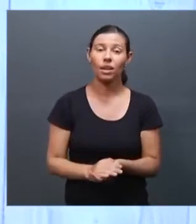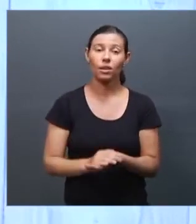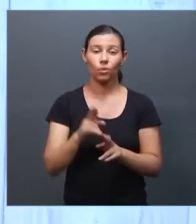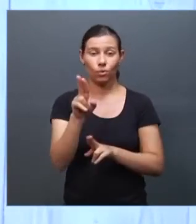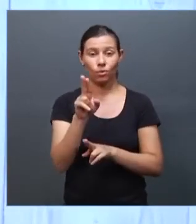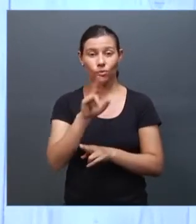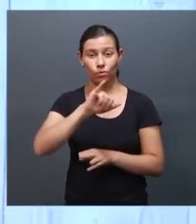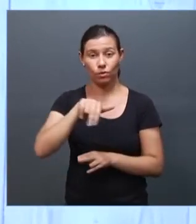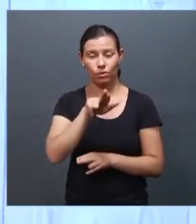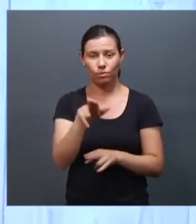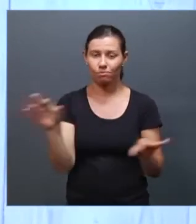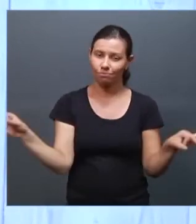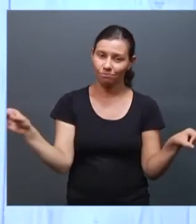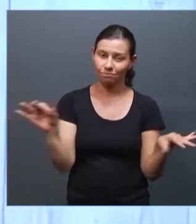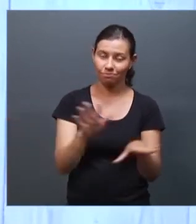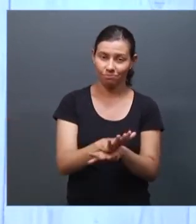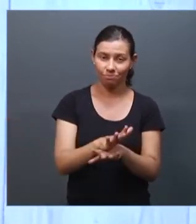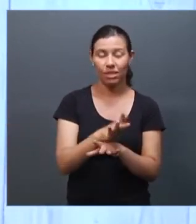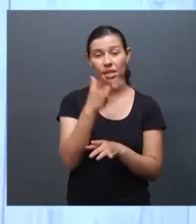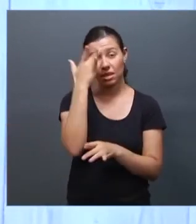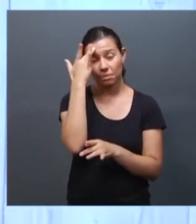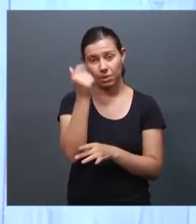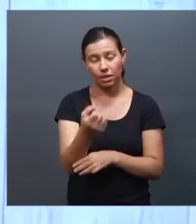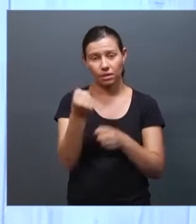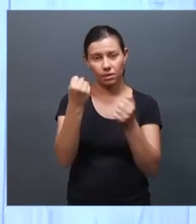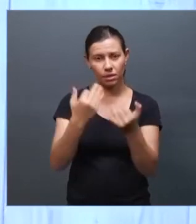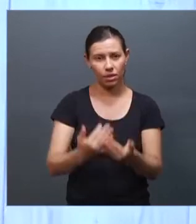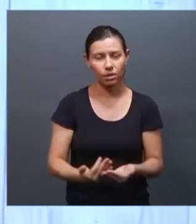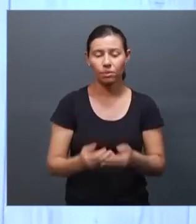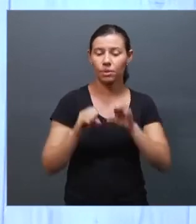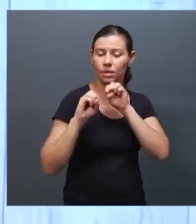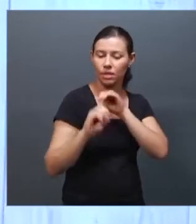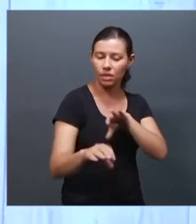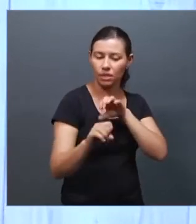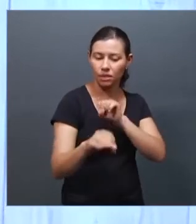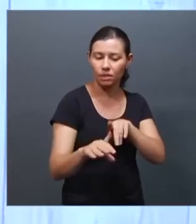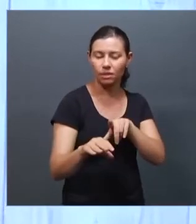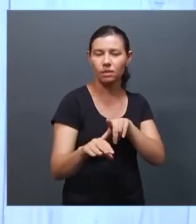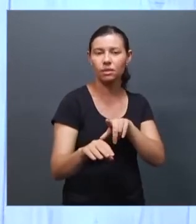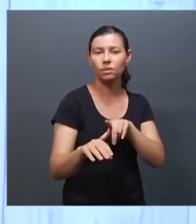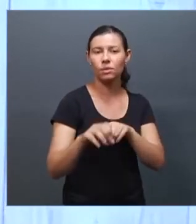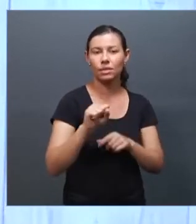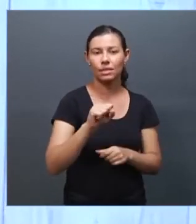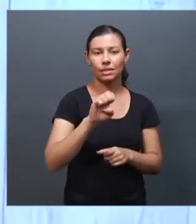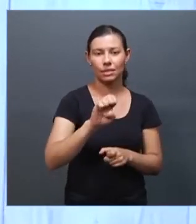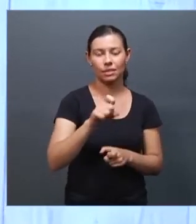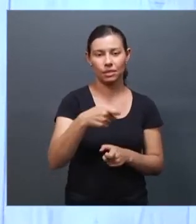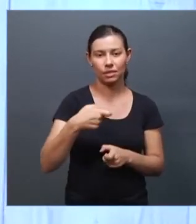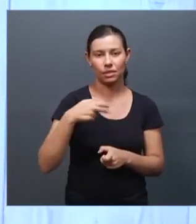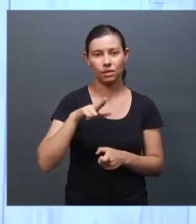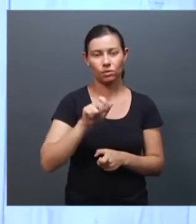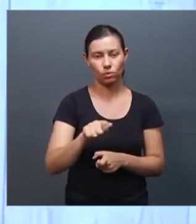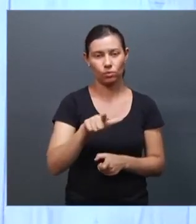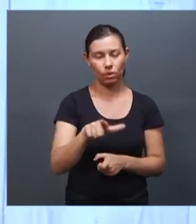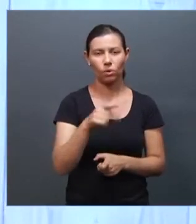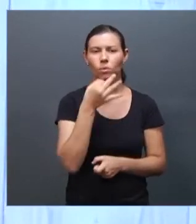aqui e amanhã a gente vai falar sobre educação sexual qual a sua opinião? manda para o nosso whatsapp é o